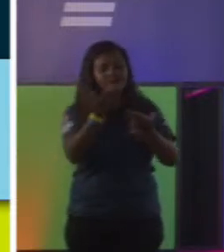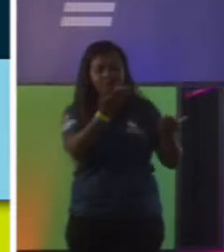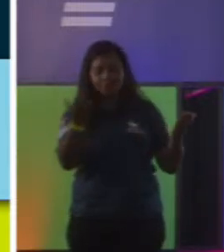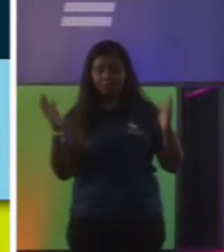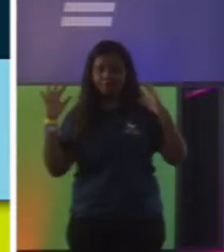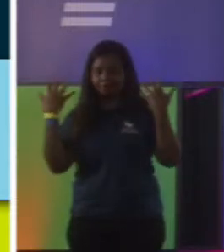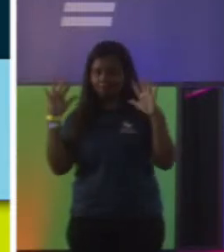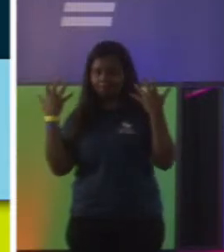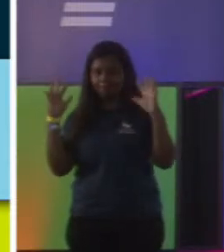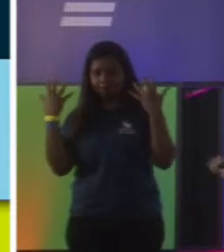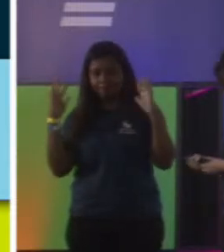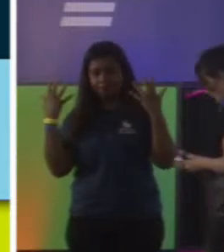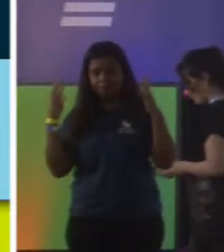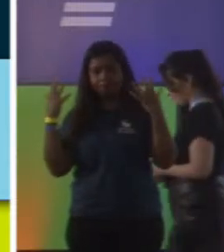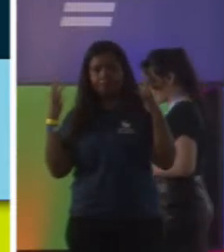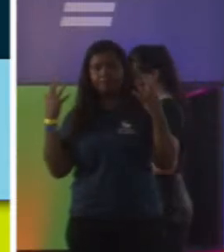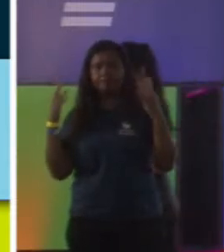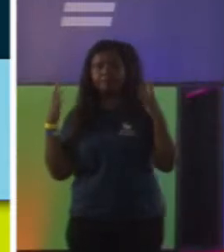Party!